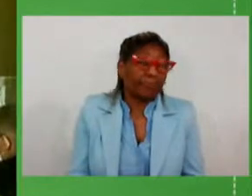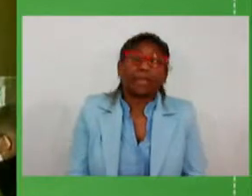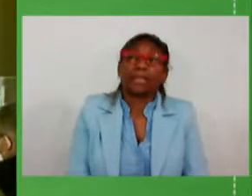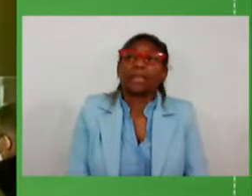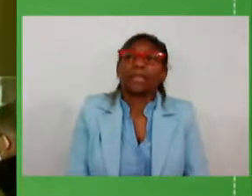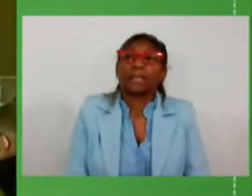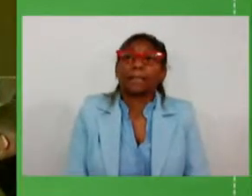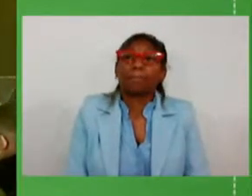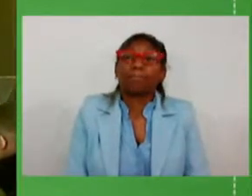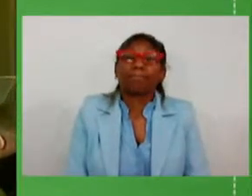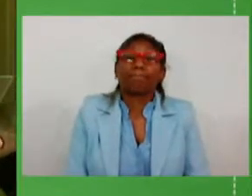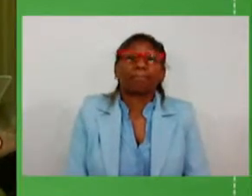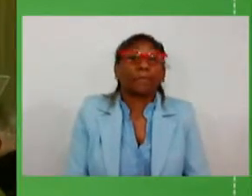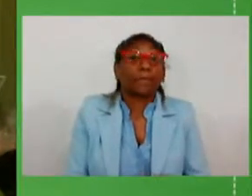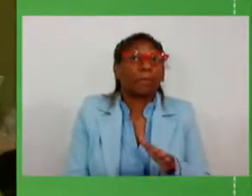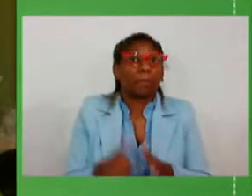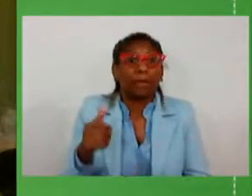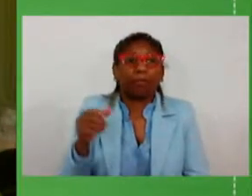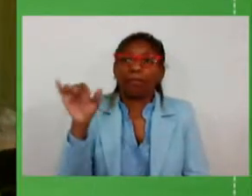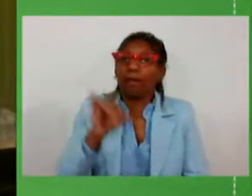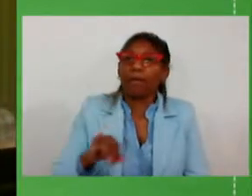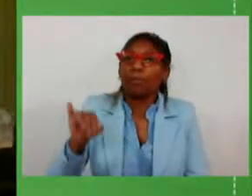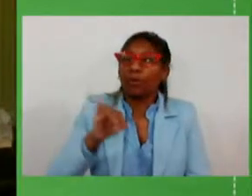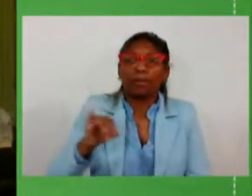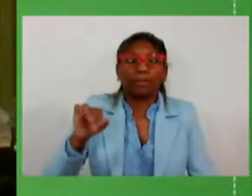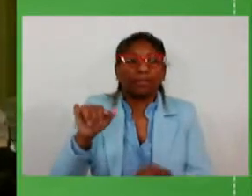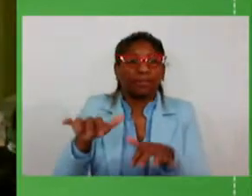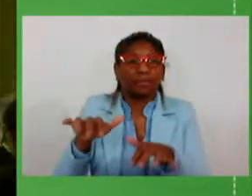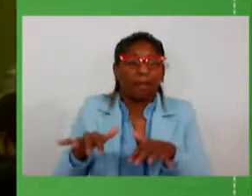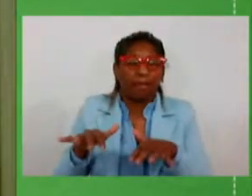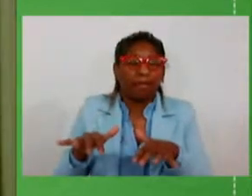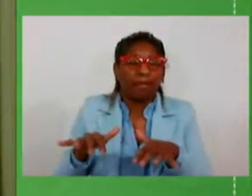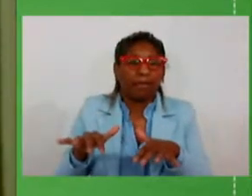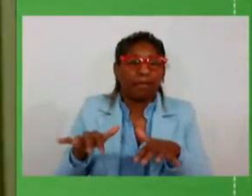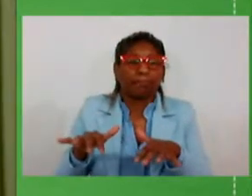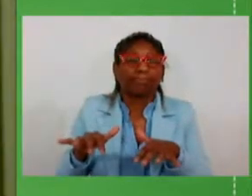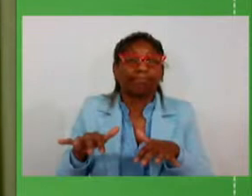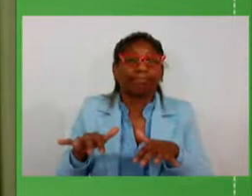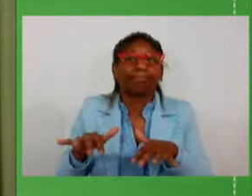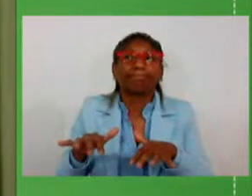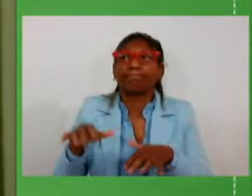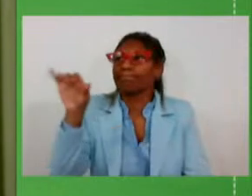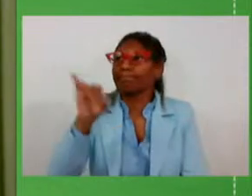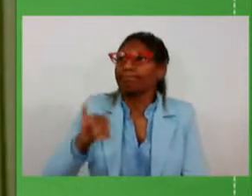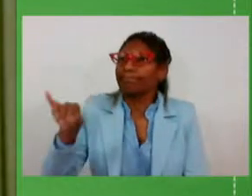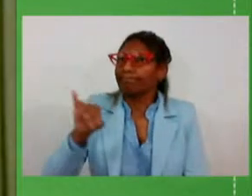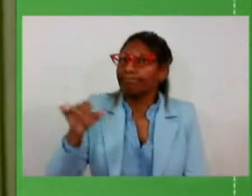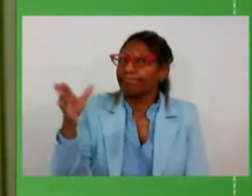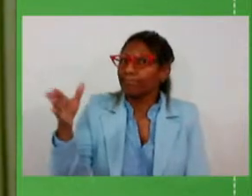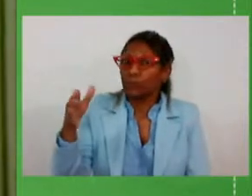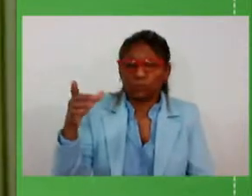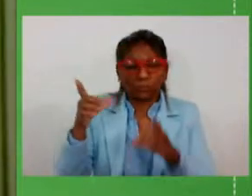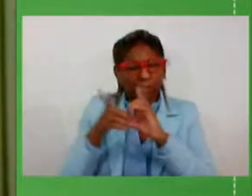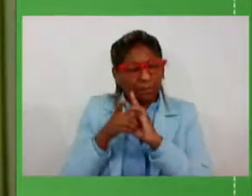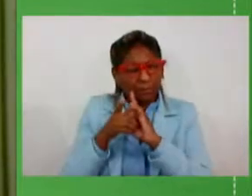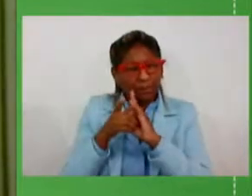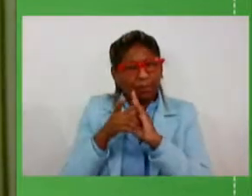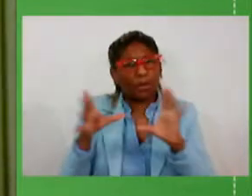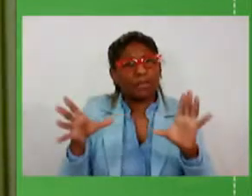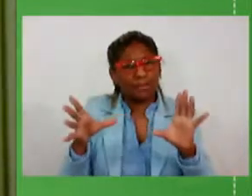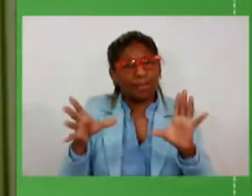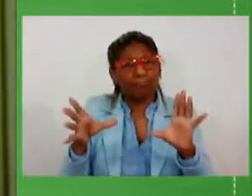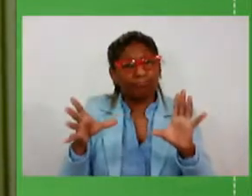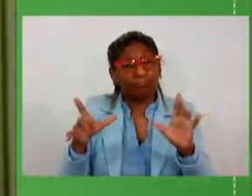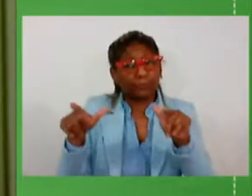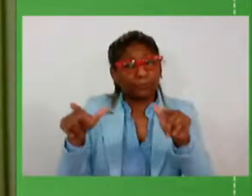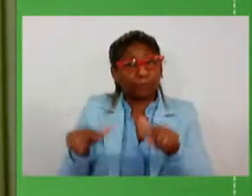primeiramente a importância da Assembleia Legislativa do poder legislativo numa democracia e num ambiente